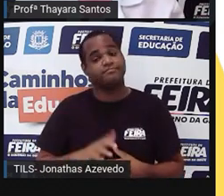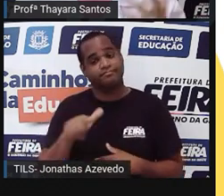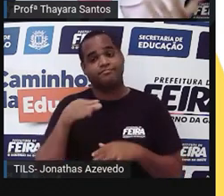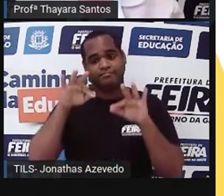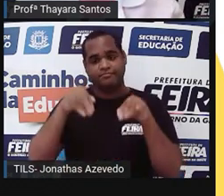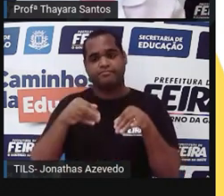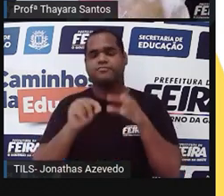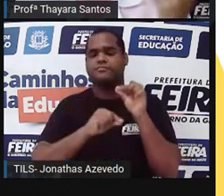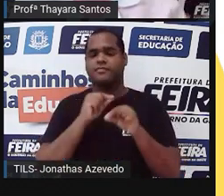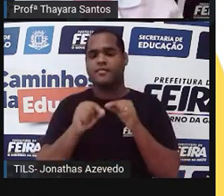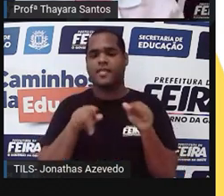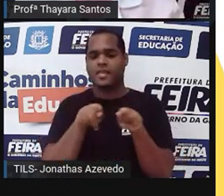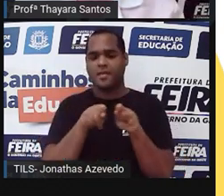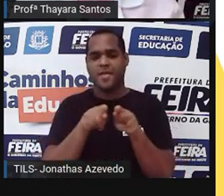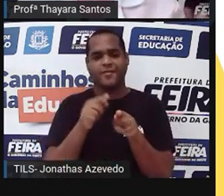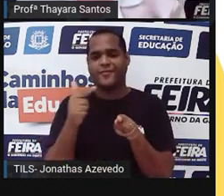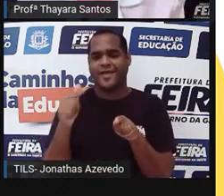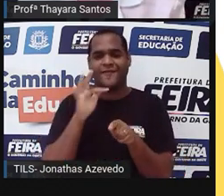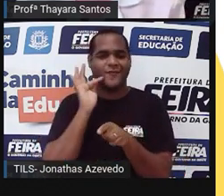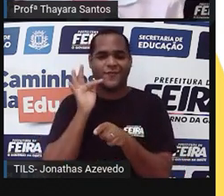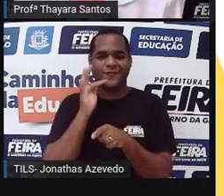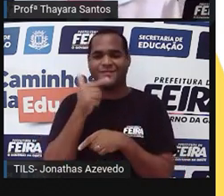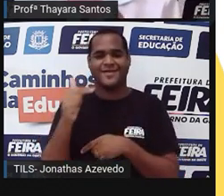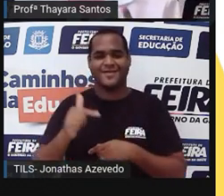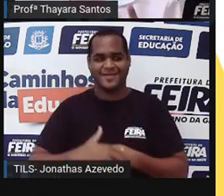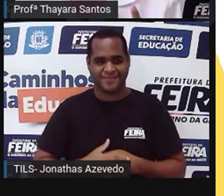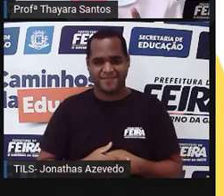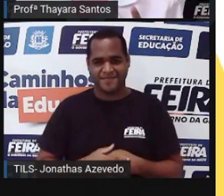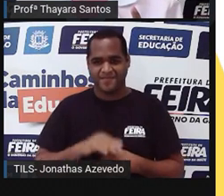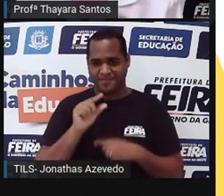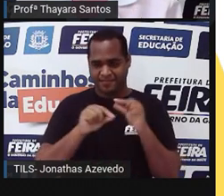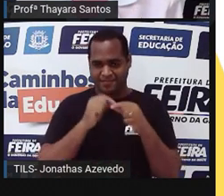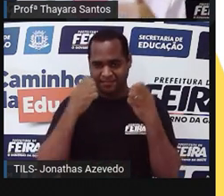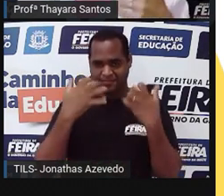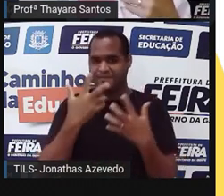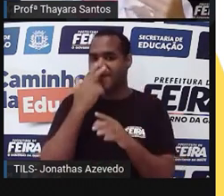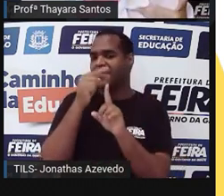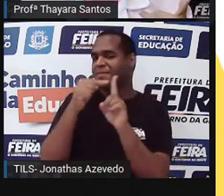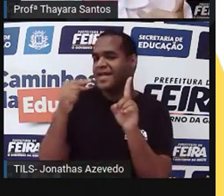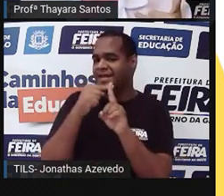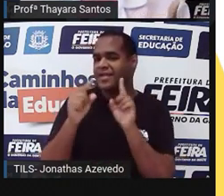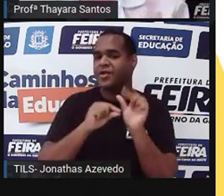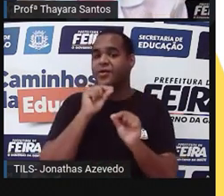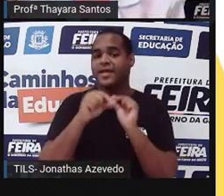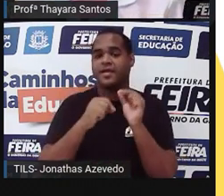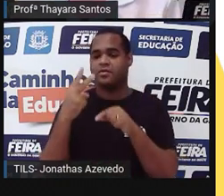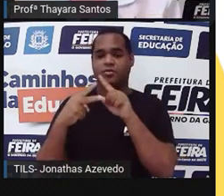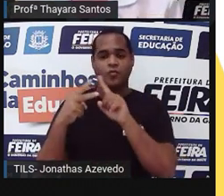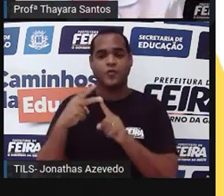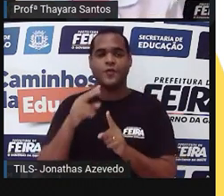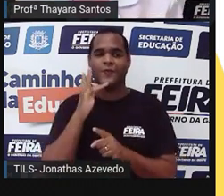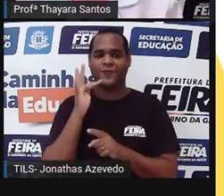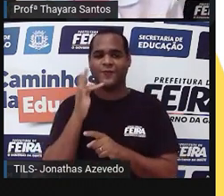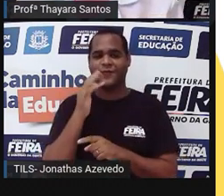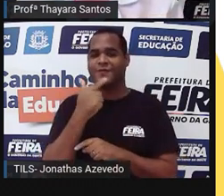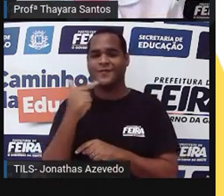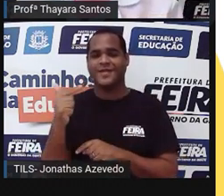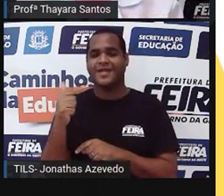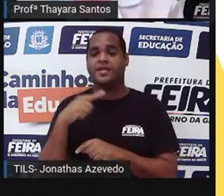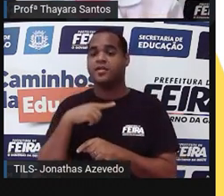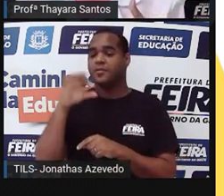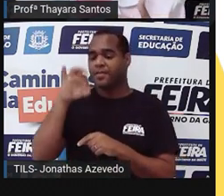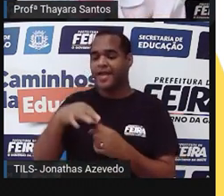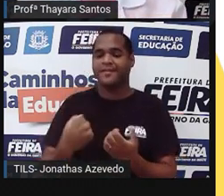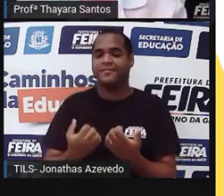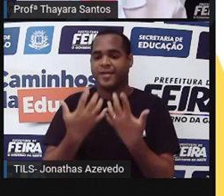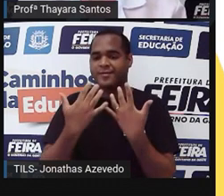fim, elas também não têm frutos. Então, o que é que elas têm de parecido? As duas não têm frutos, as duas não têm sementes. E o